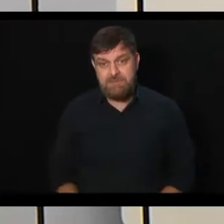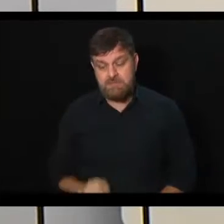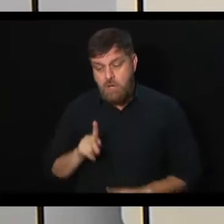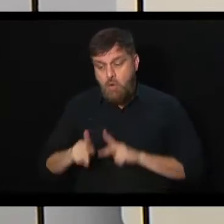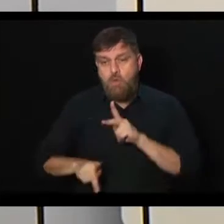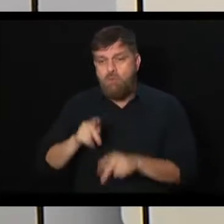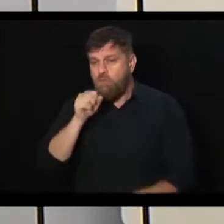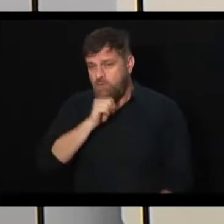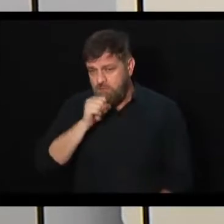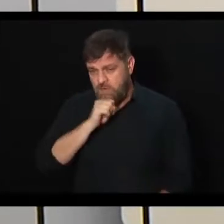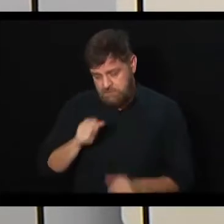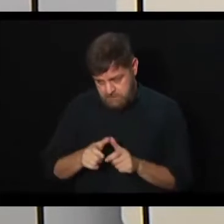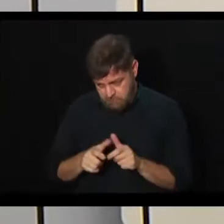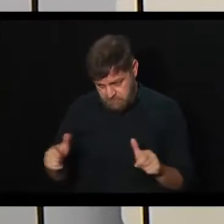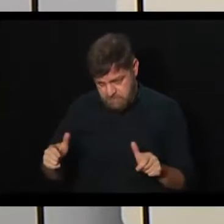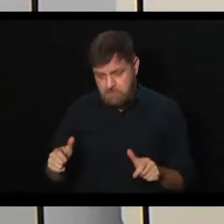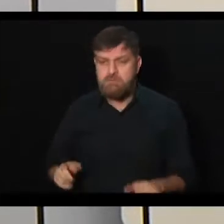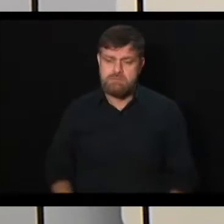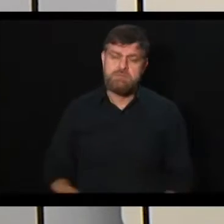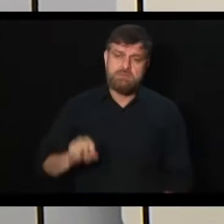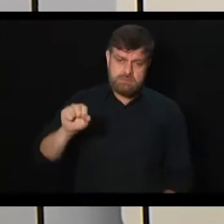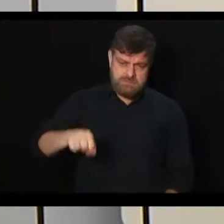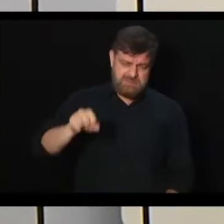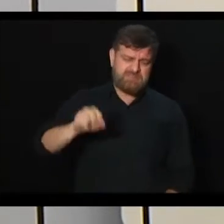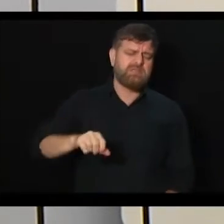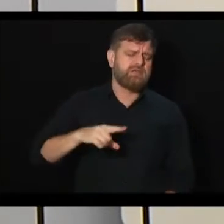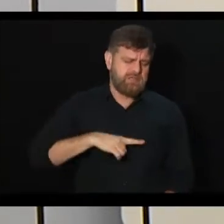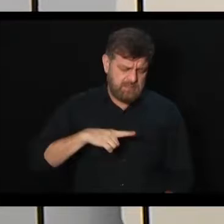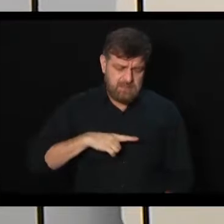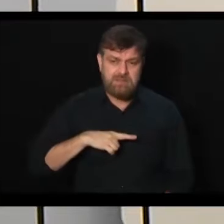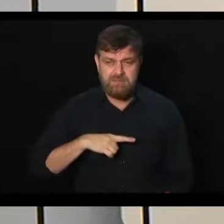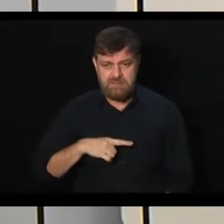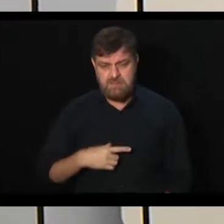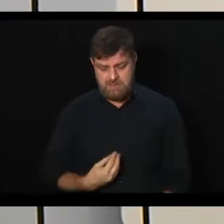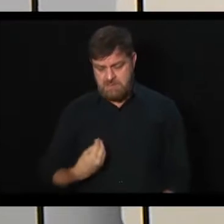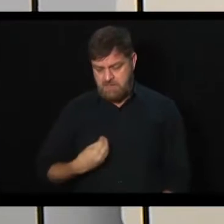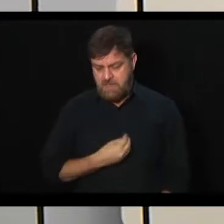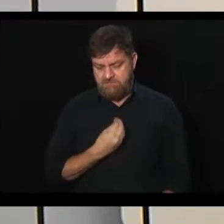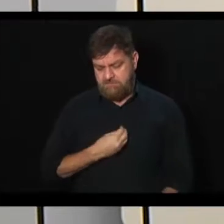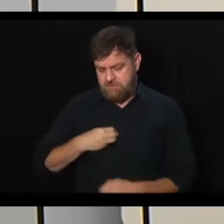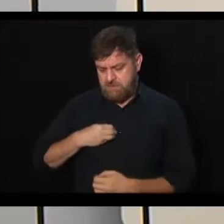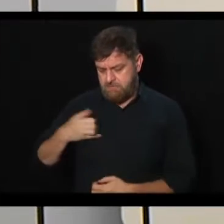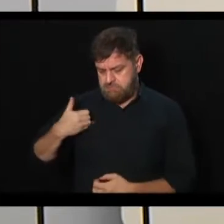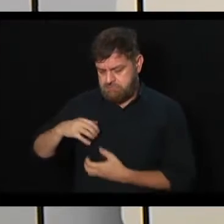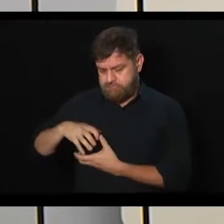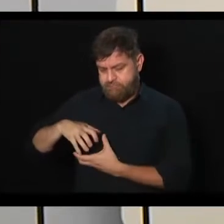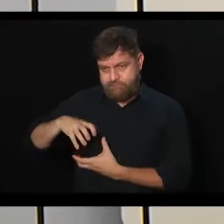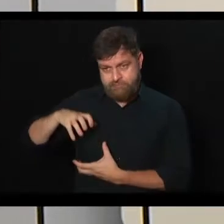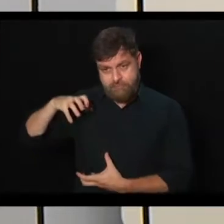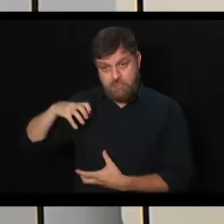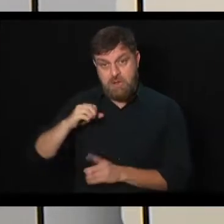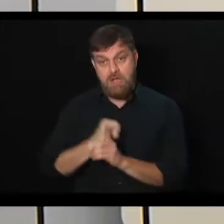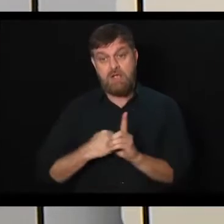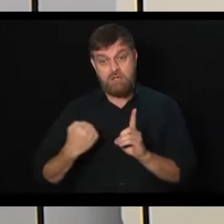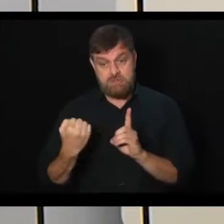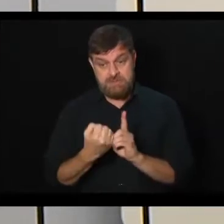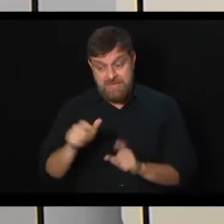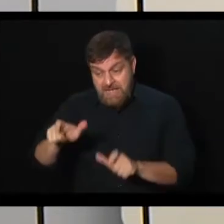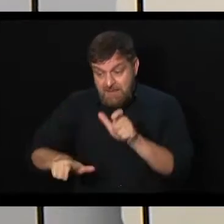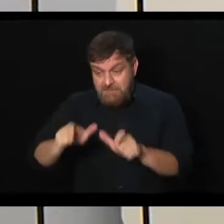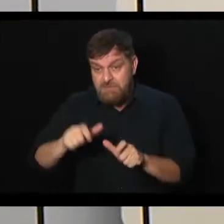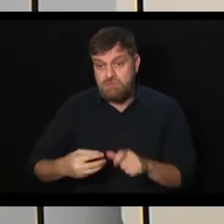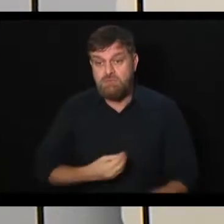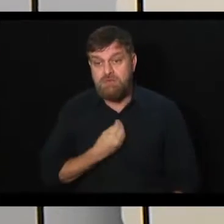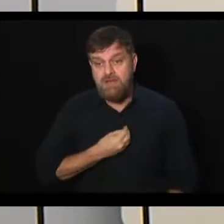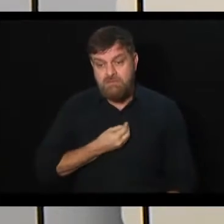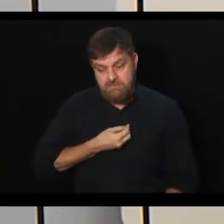população. Porque, é fato, existe o envelhecimento, o aumento da expectativa de vida. Isso é algo positivo. A sociedade vive mais. Mas isso,